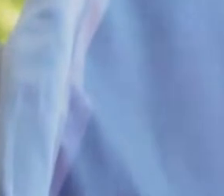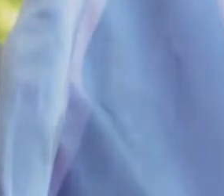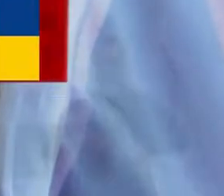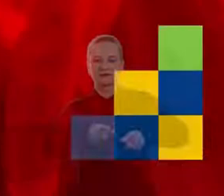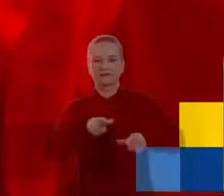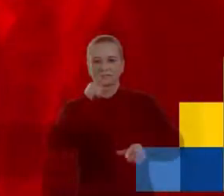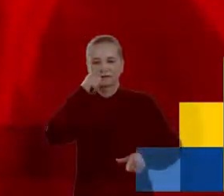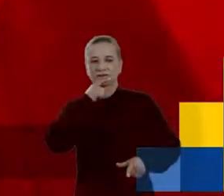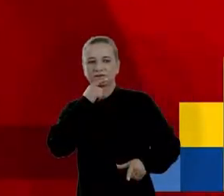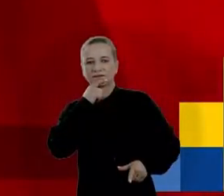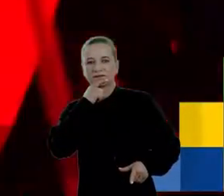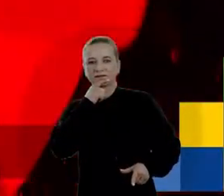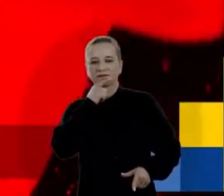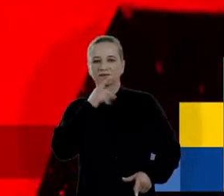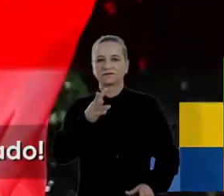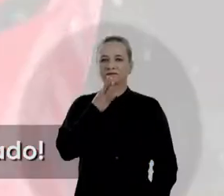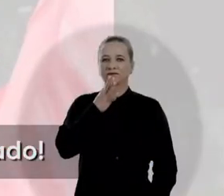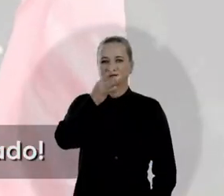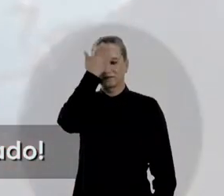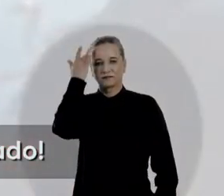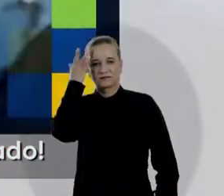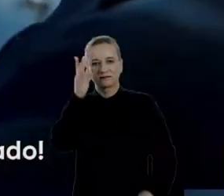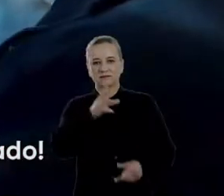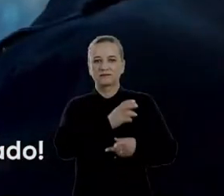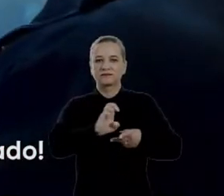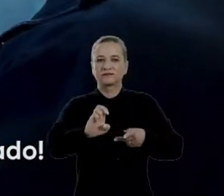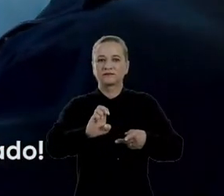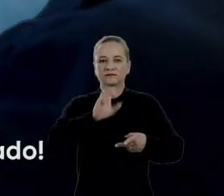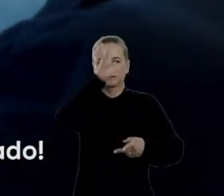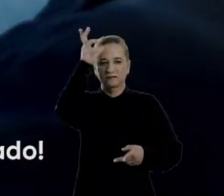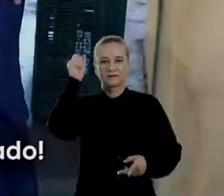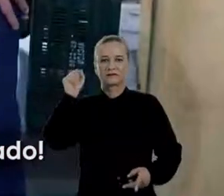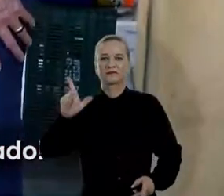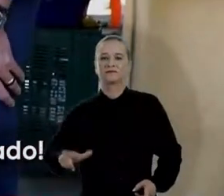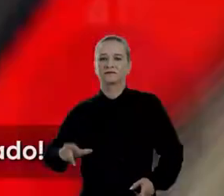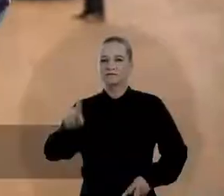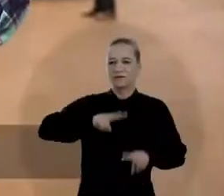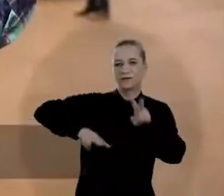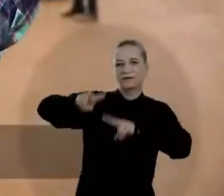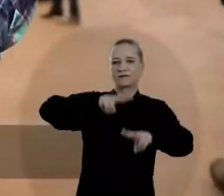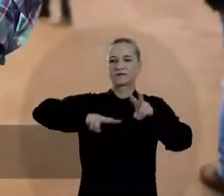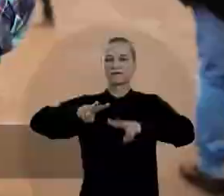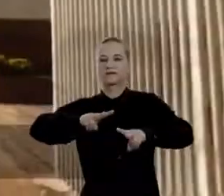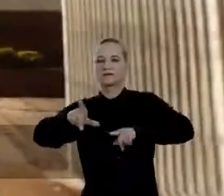O trabalho do Zeca do PT é reconhecido pelas pessoas do nosso Estado.